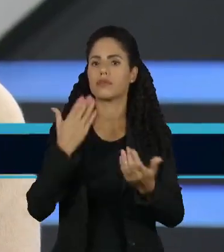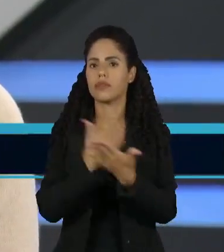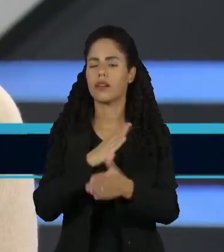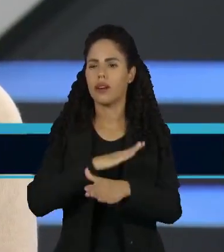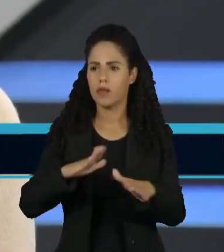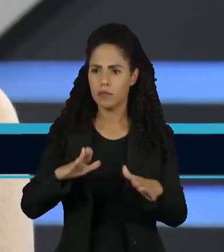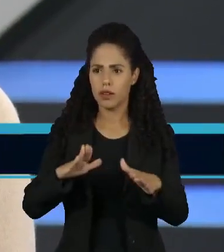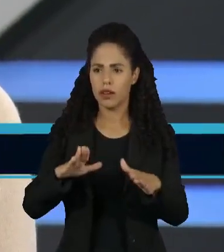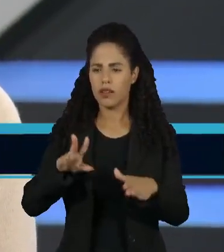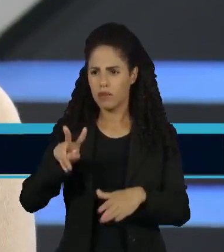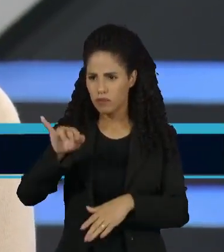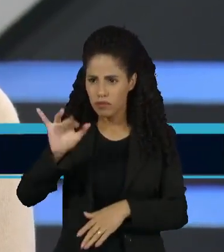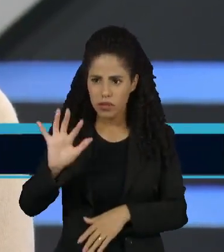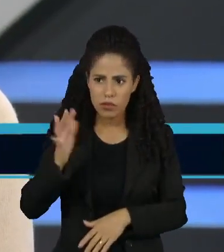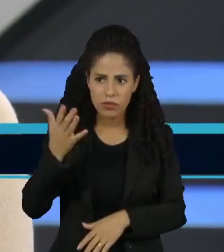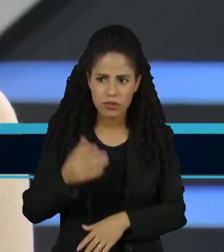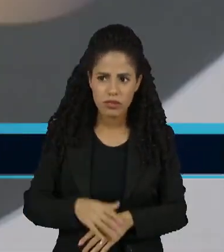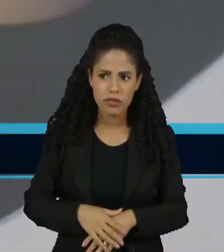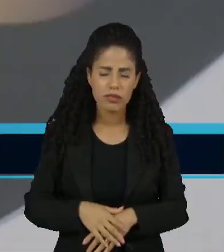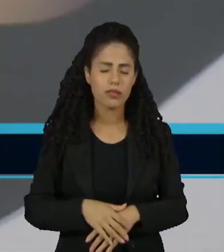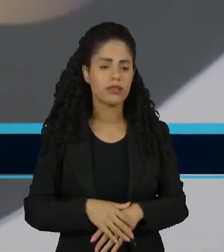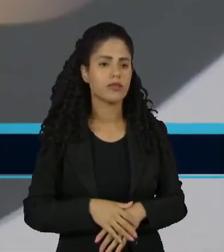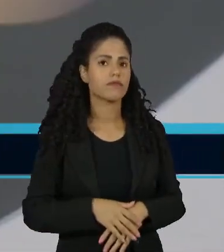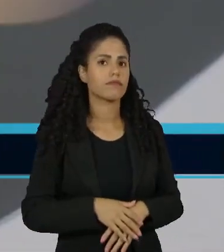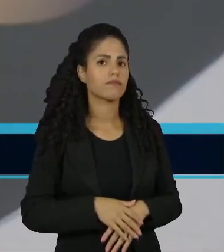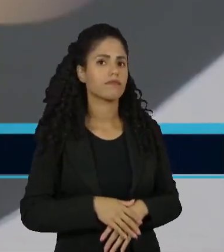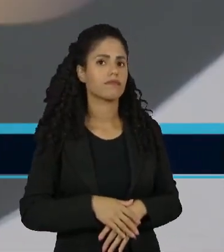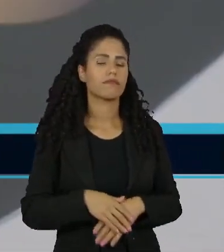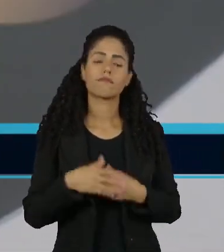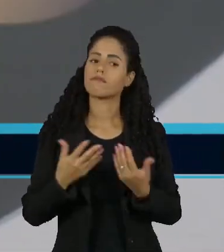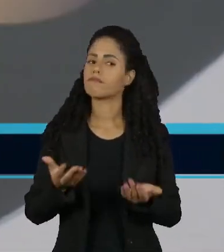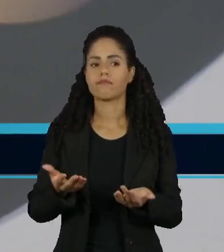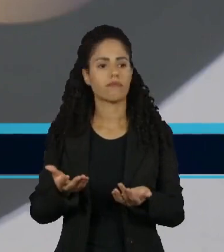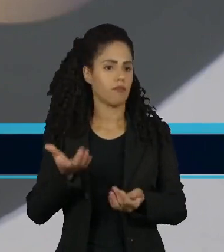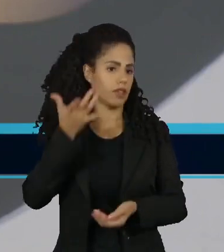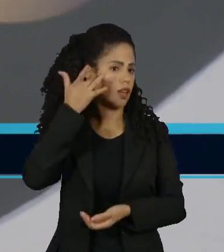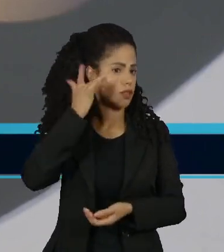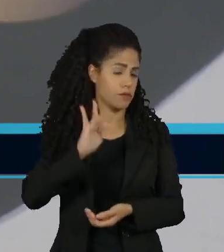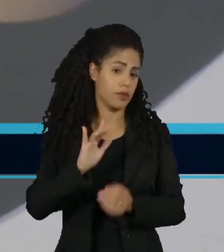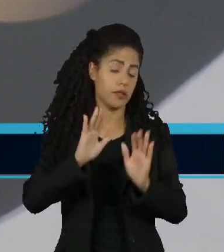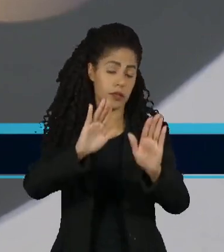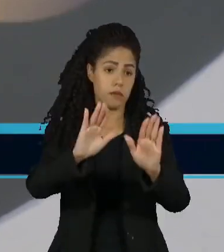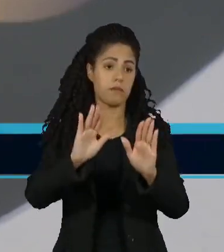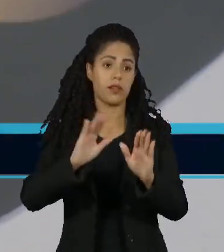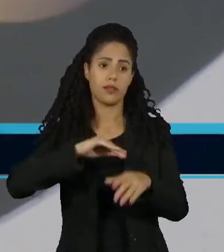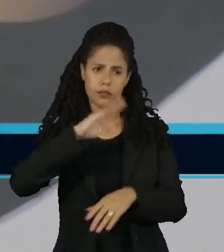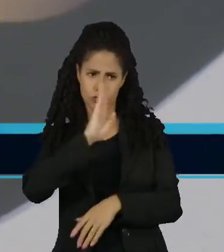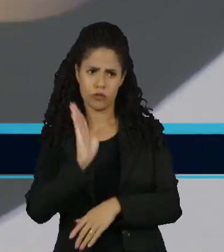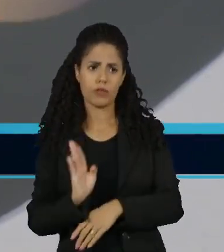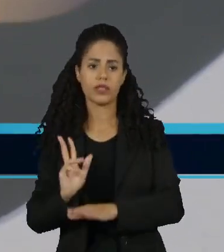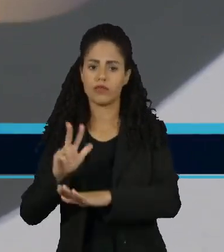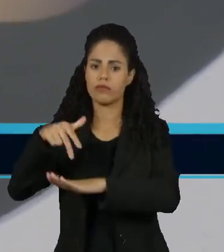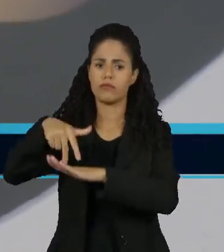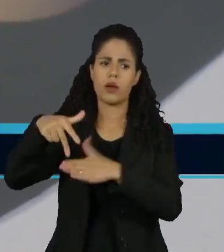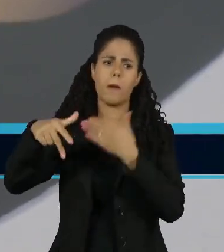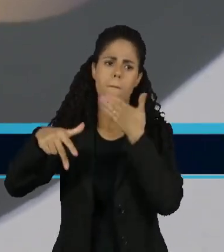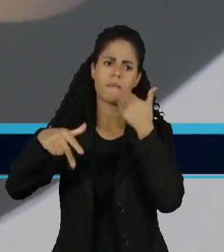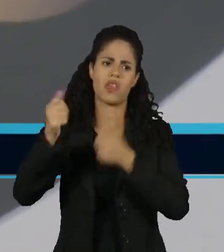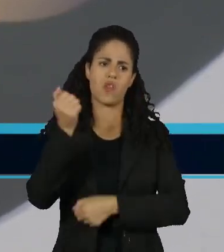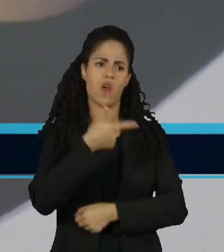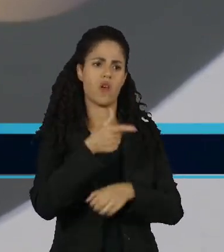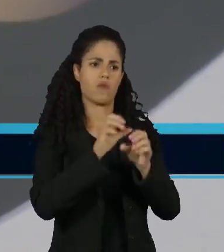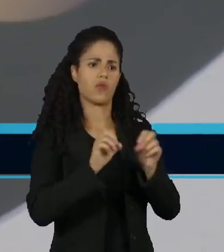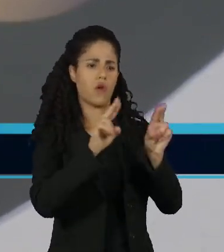Isso seria viável, de fato? Eu não saberia dizer, mas eu diria que o Brasil saiu melhor do que a ONU.